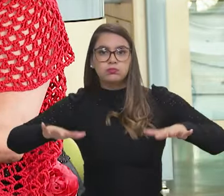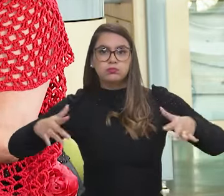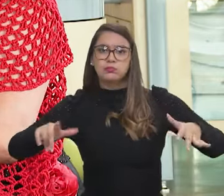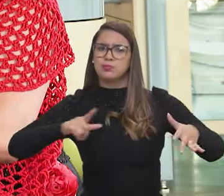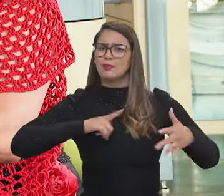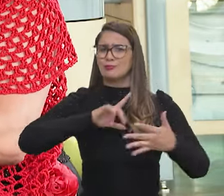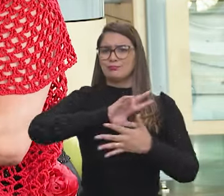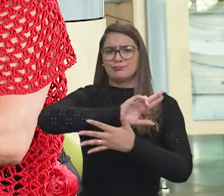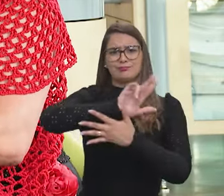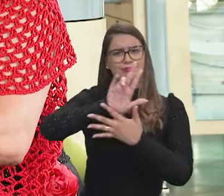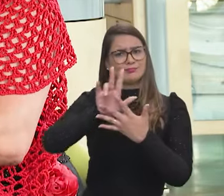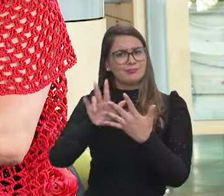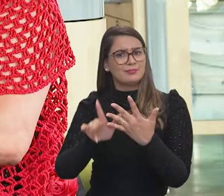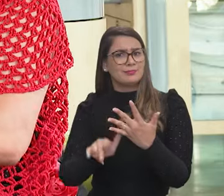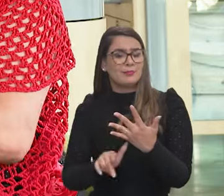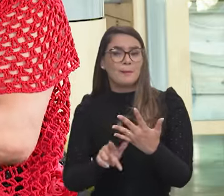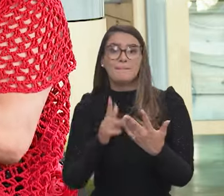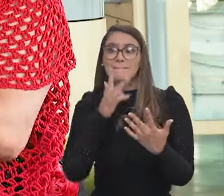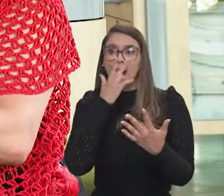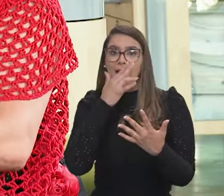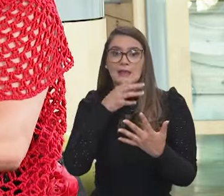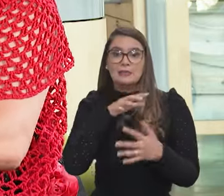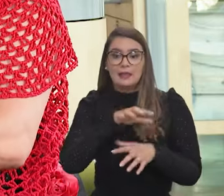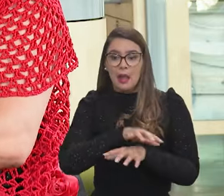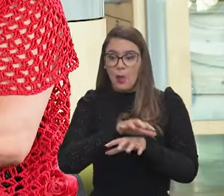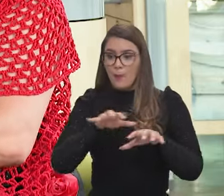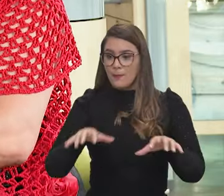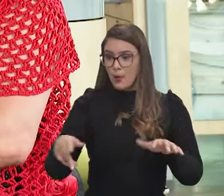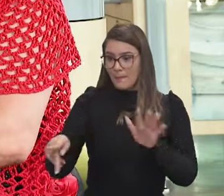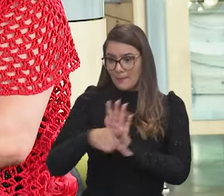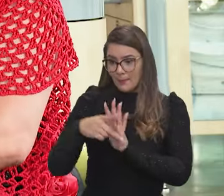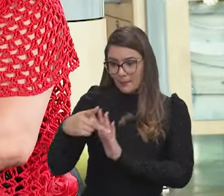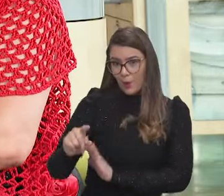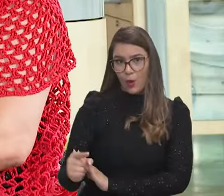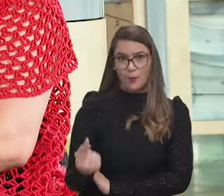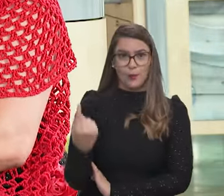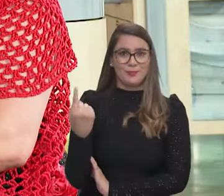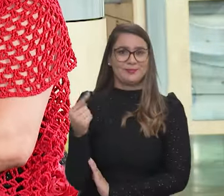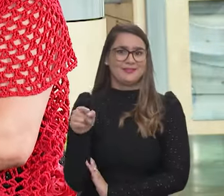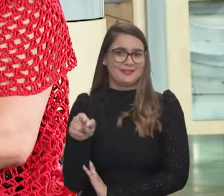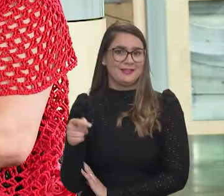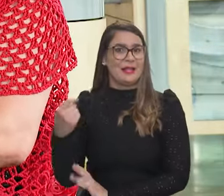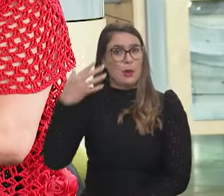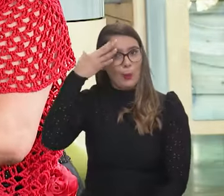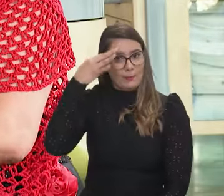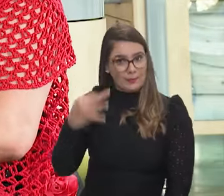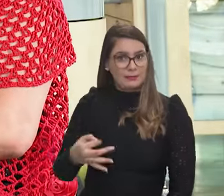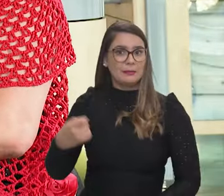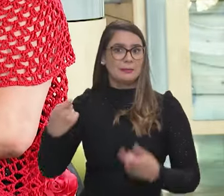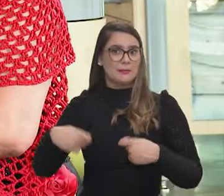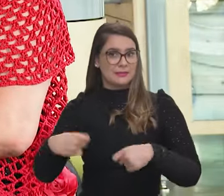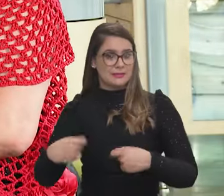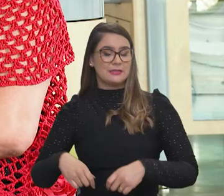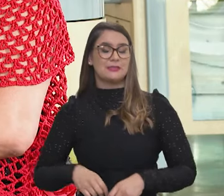por ela ter uma diversidade muito grande e ser praticamente um bioma que o Brasil precisa compreender, né,